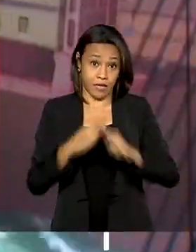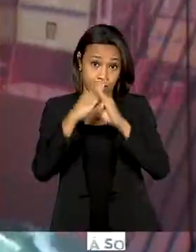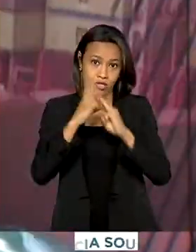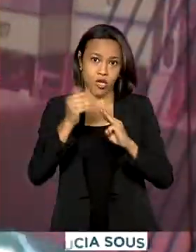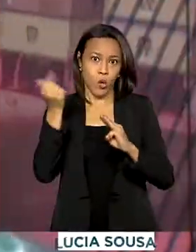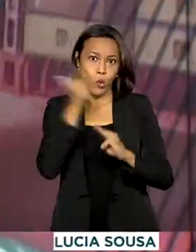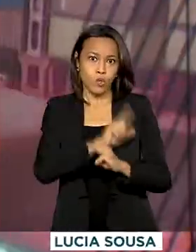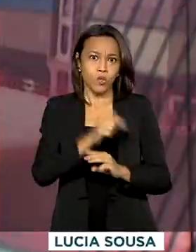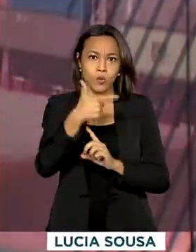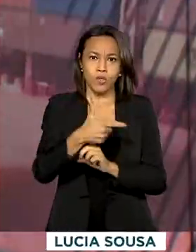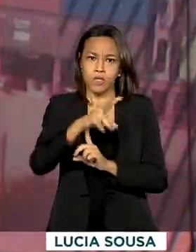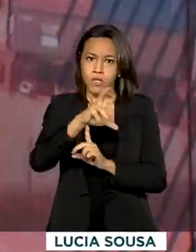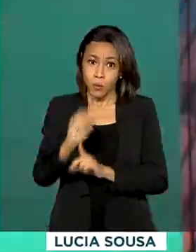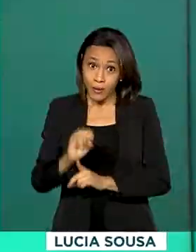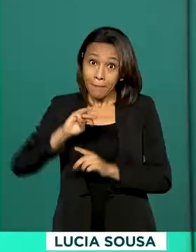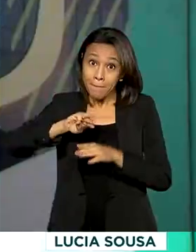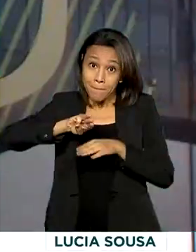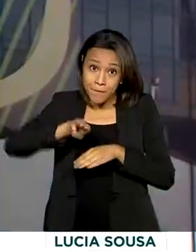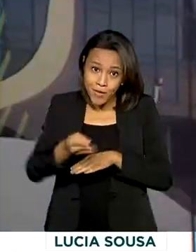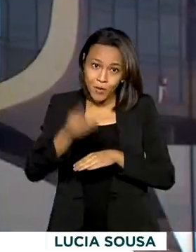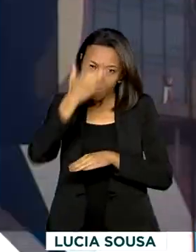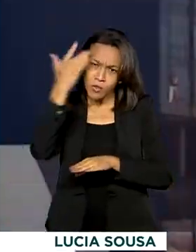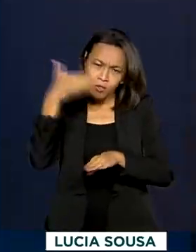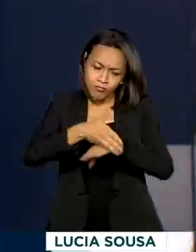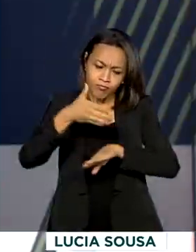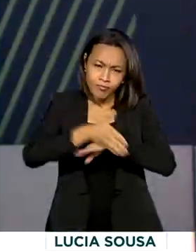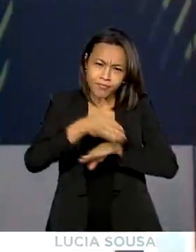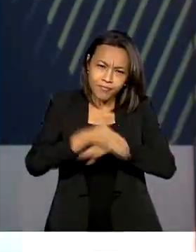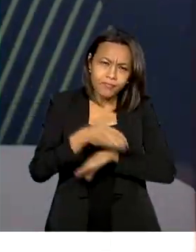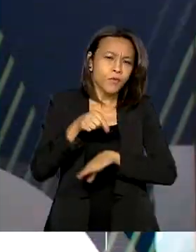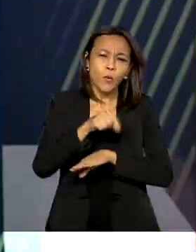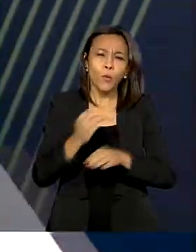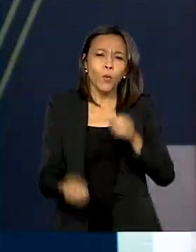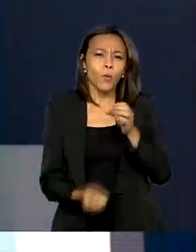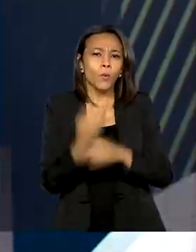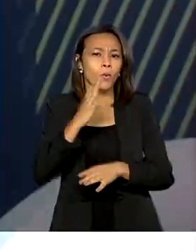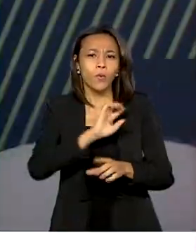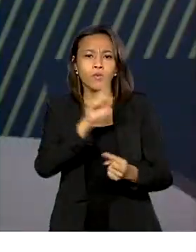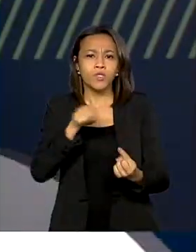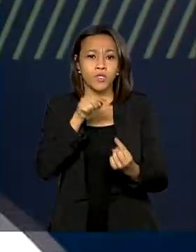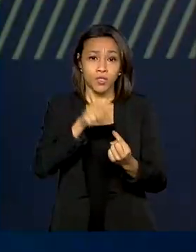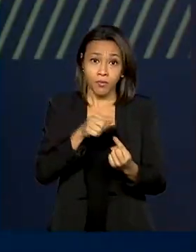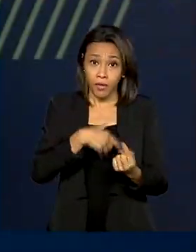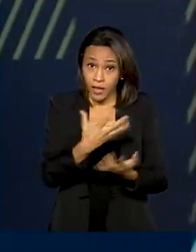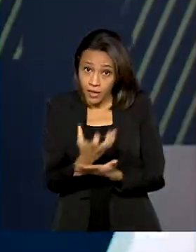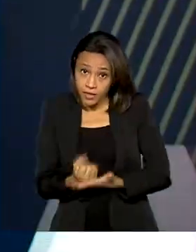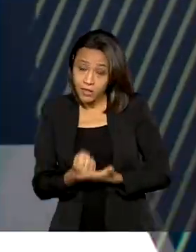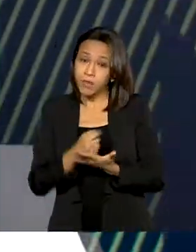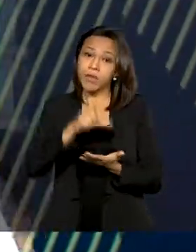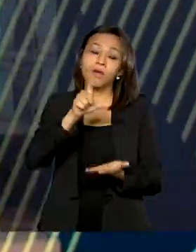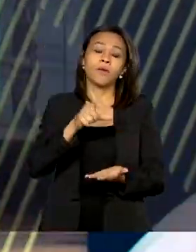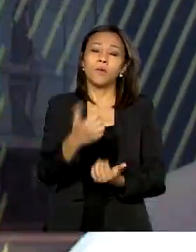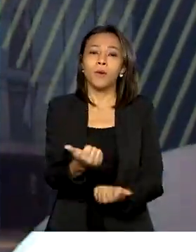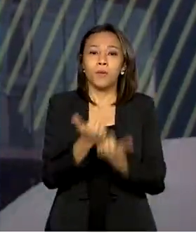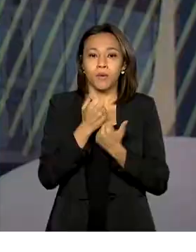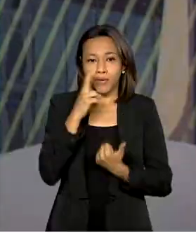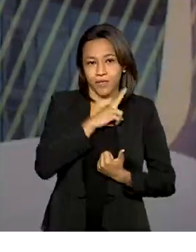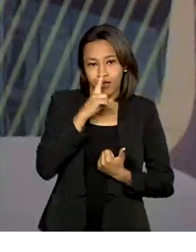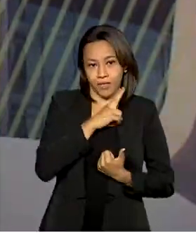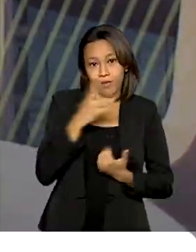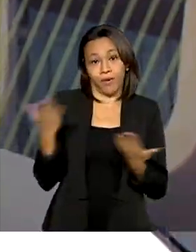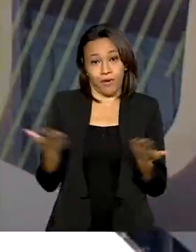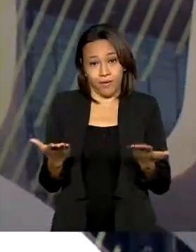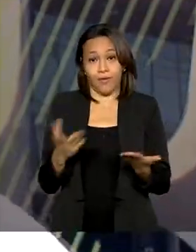250 milhões de downloads. O aplicativo foi criado para o recebimento do auxílio emergencial. A partir de agora, o